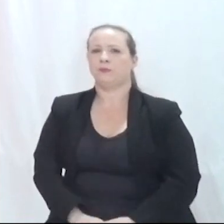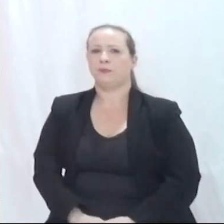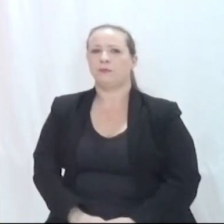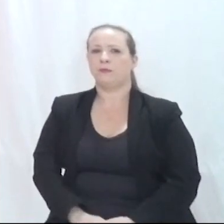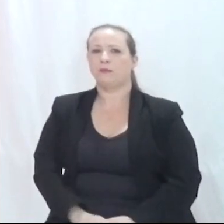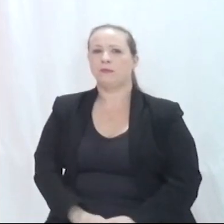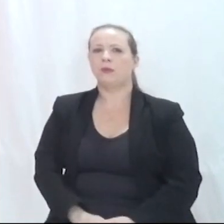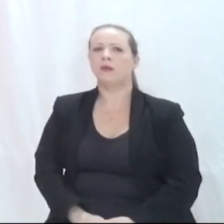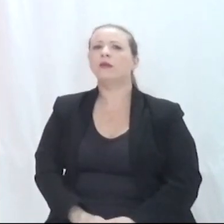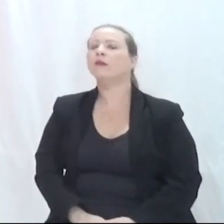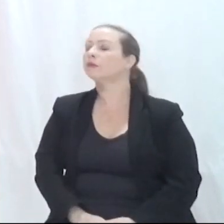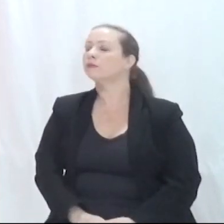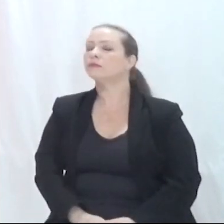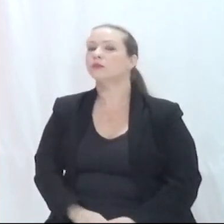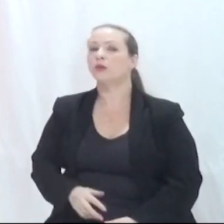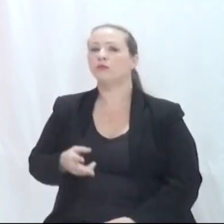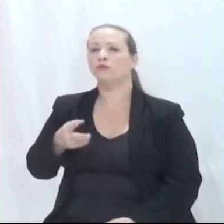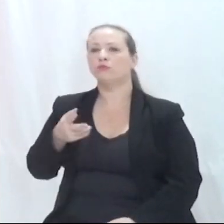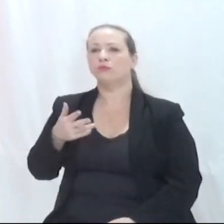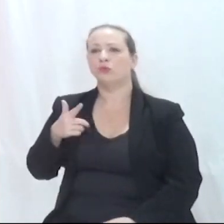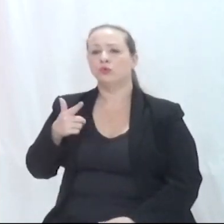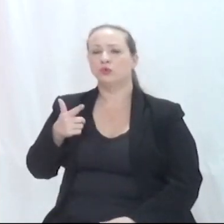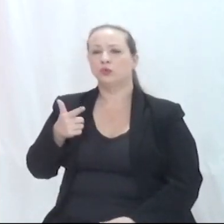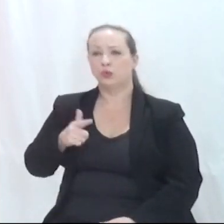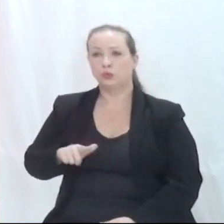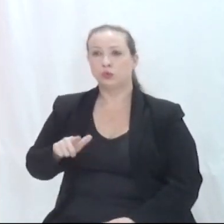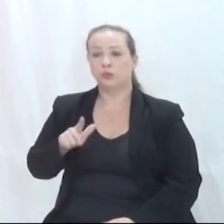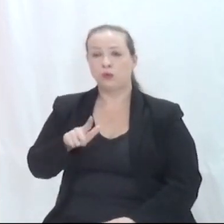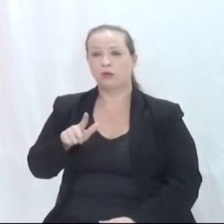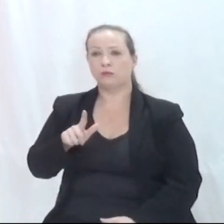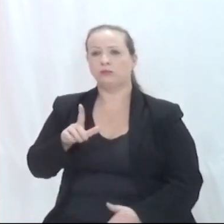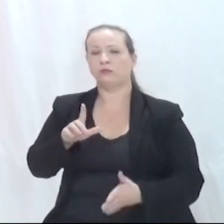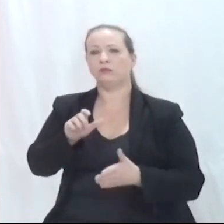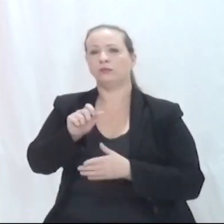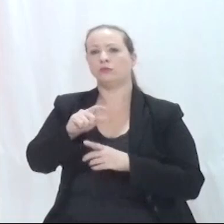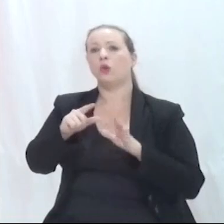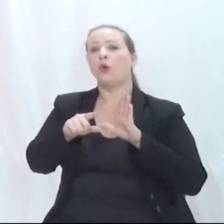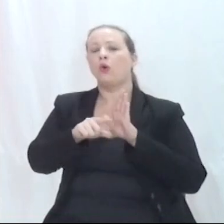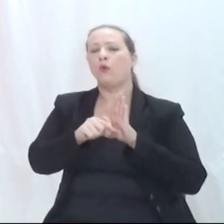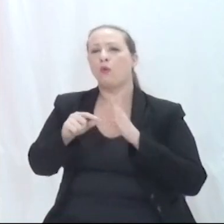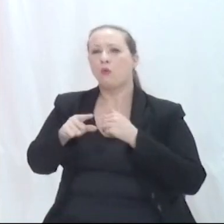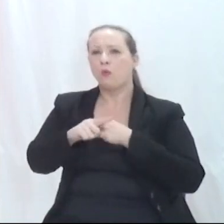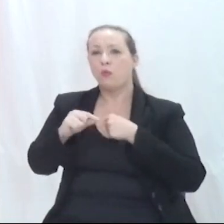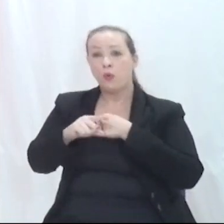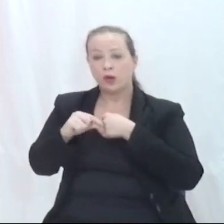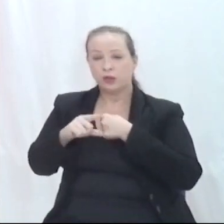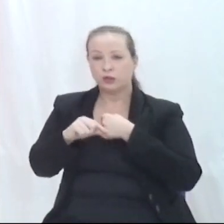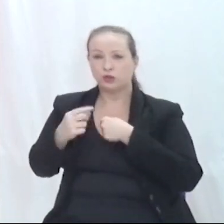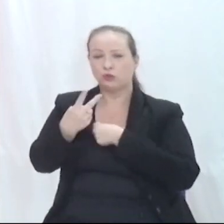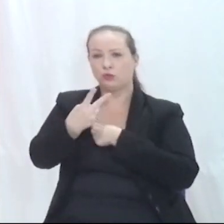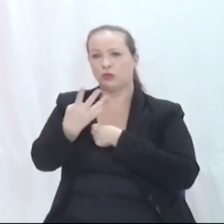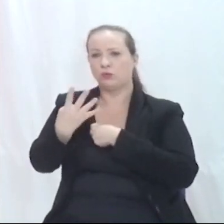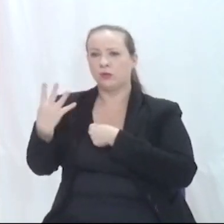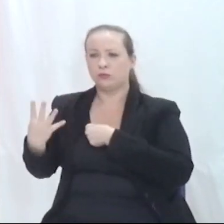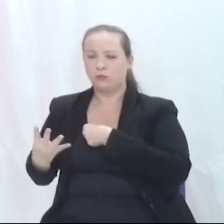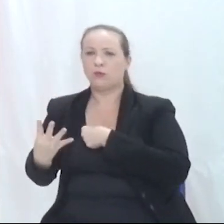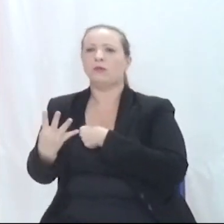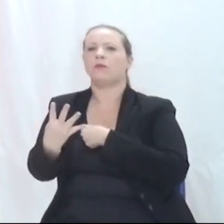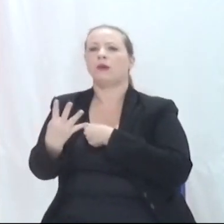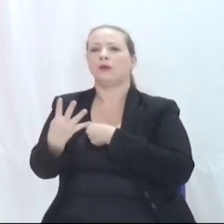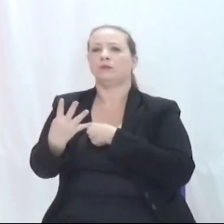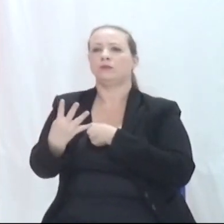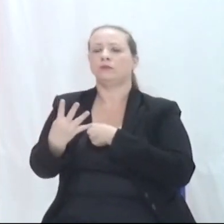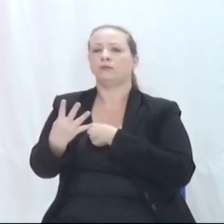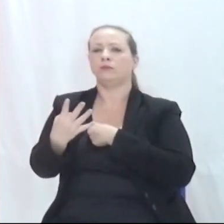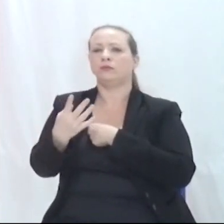Dando prosseguimento, ressalto que, conforme o artigo 244, parágrafo segundo do Regimento Interno, esta